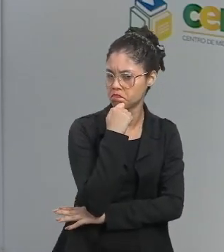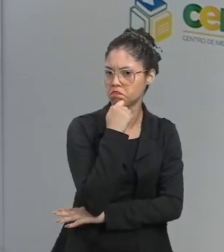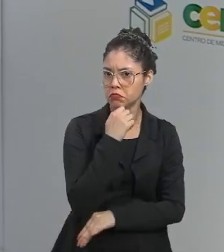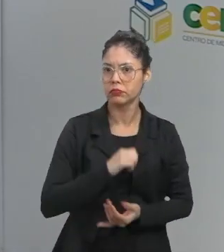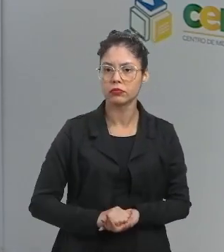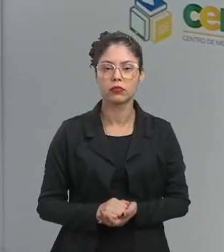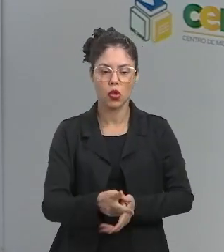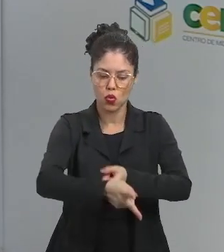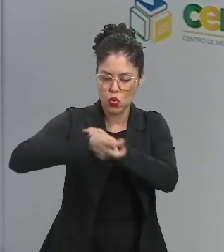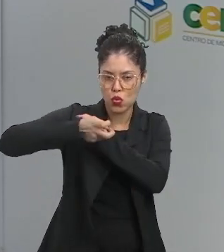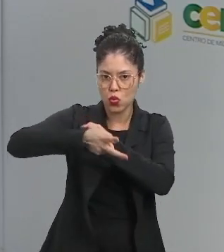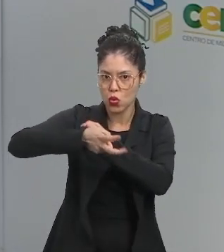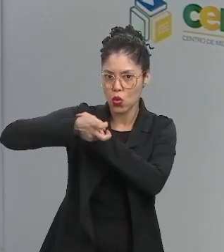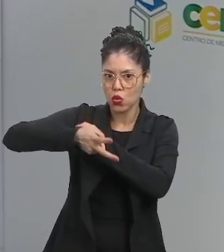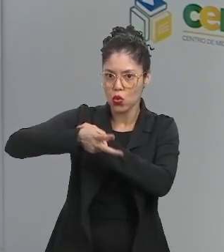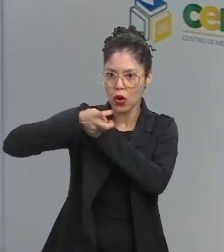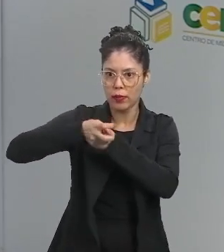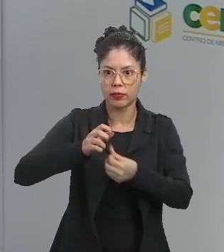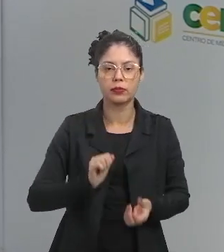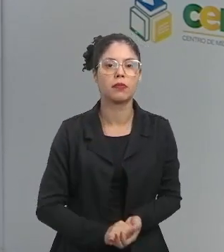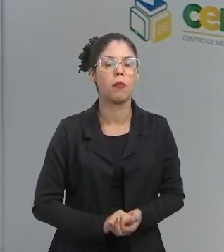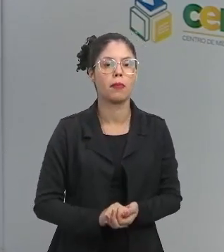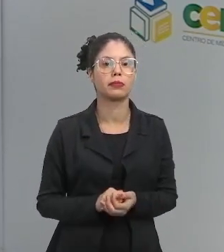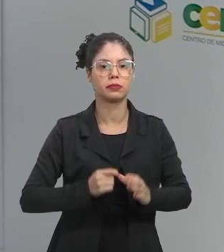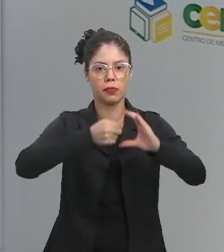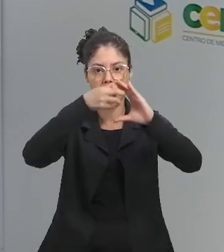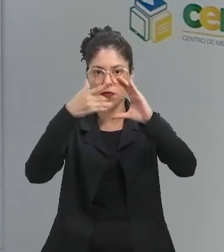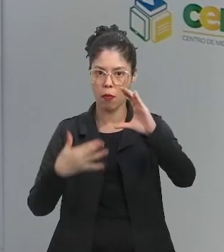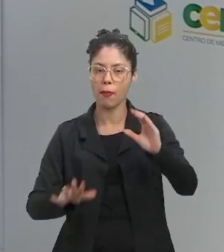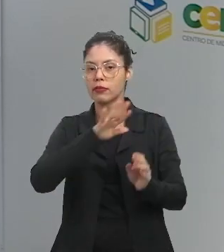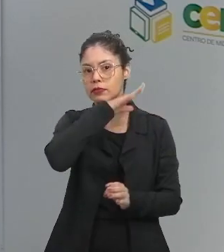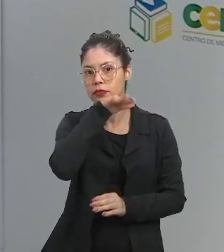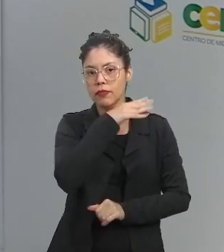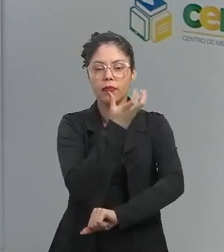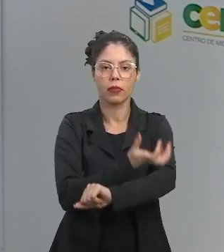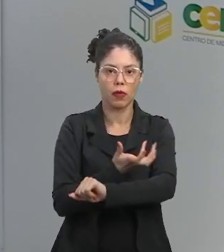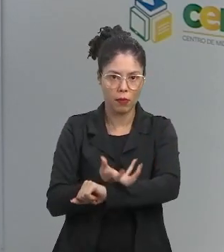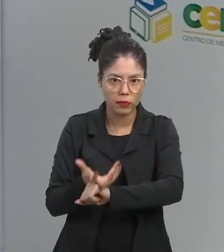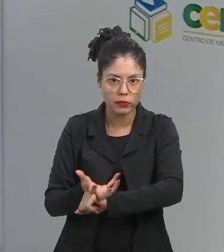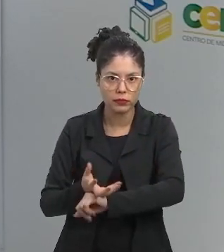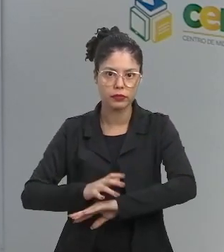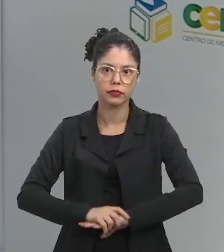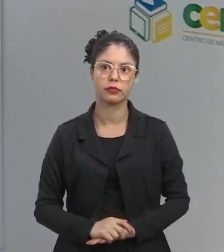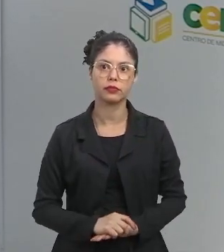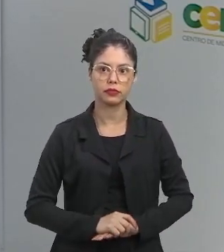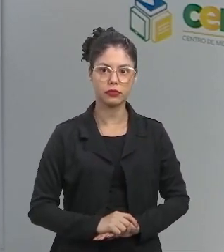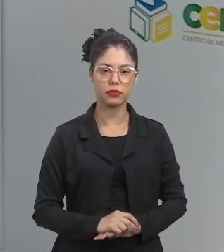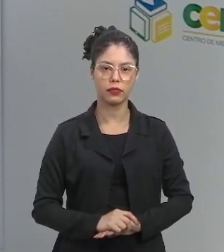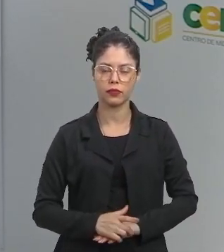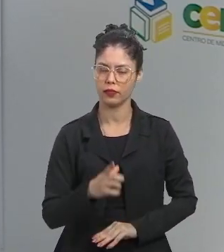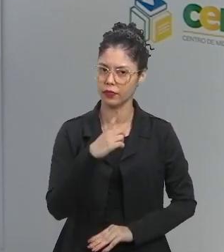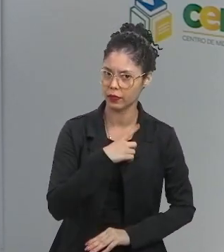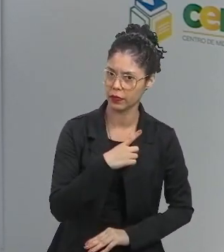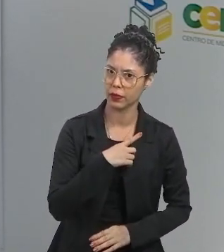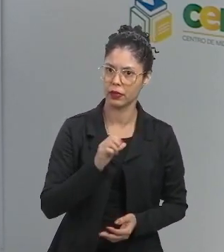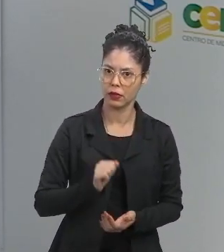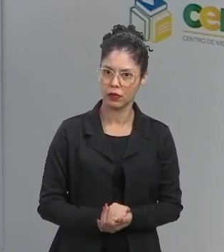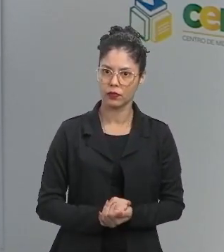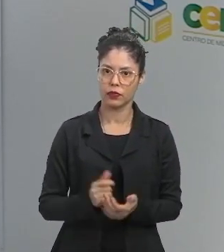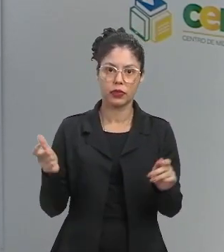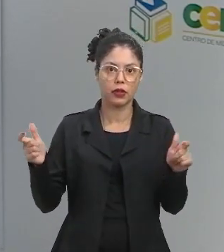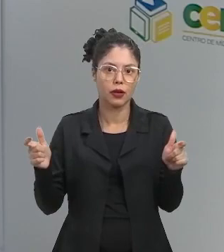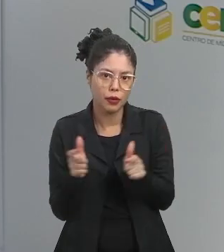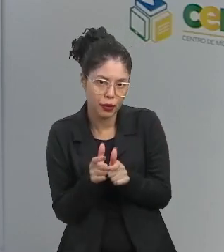Exploração exagerada de espécies animais e vegetais. Então, existe uma